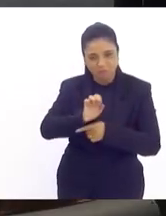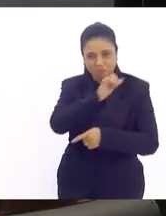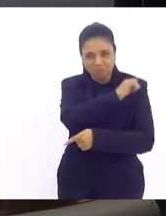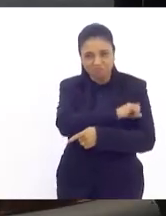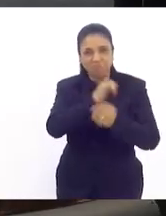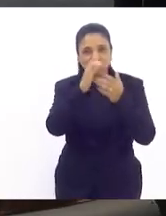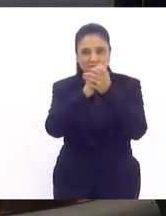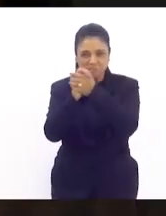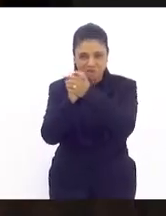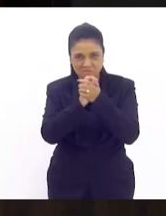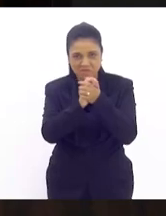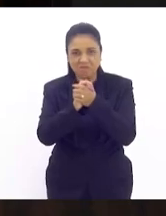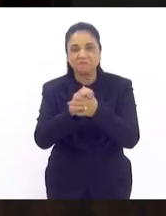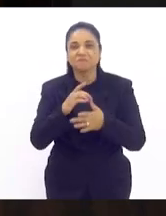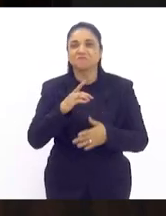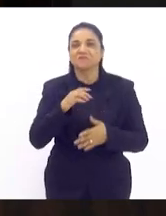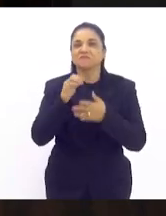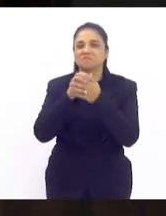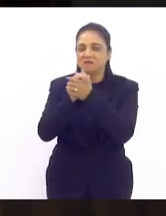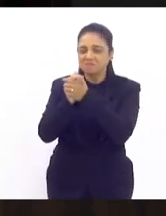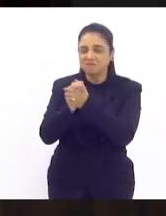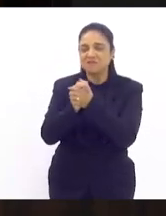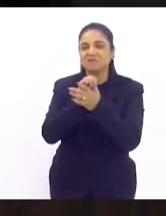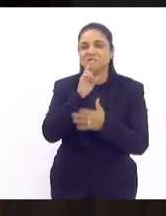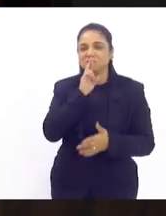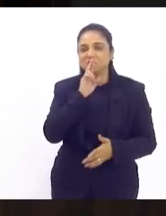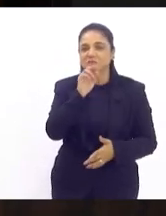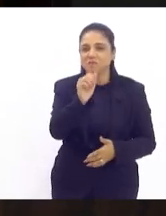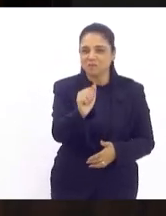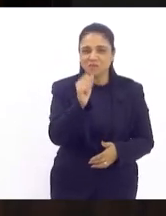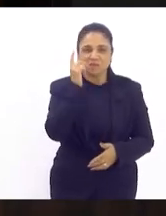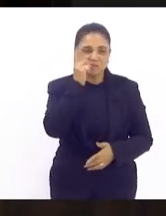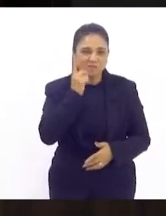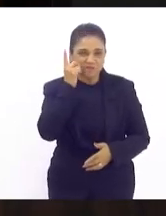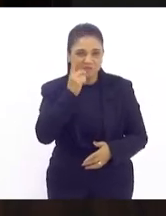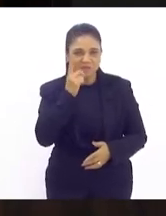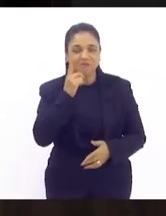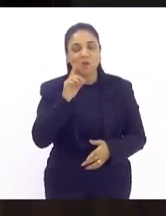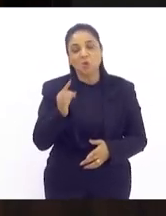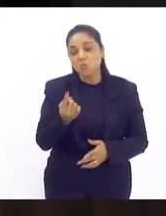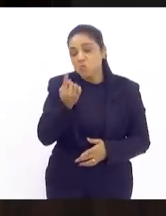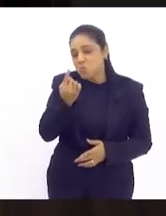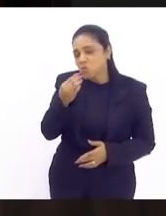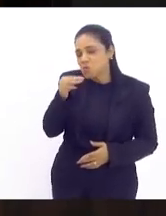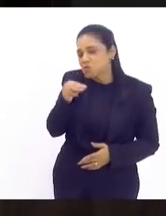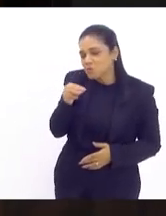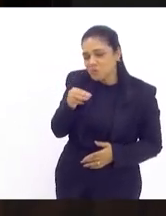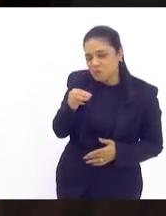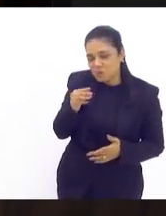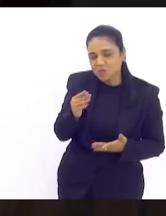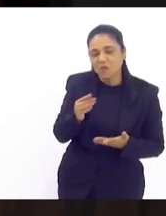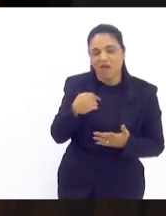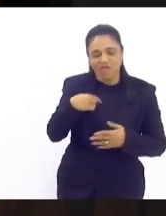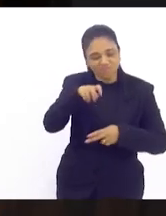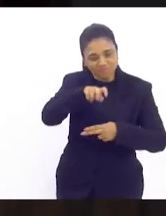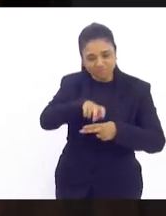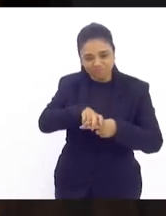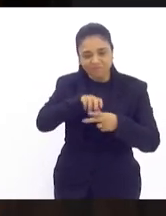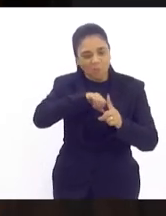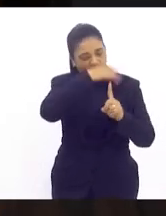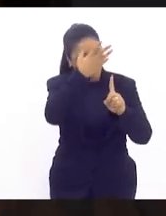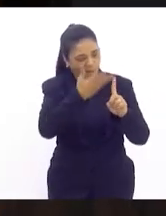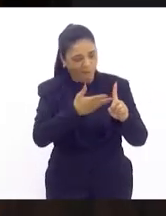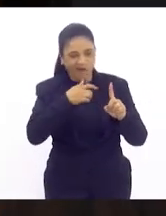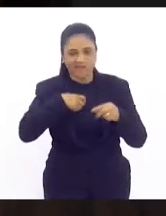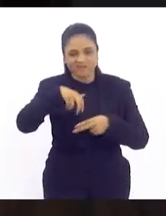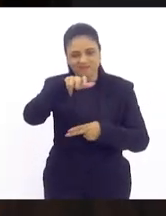obrigado deputado Rodrigo Amorim obrigado deputado Luiz Paulo mesmo que por alguns minutos é uma honra está sentado aqui nessa cadeira por favor com